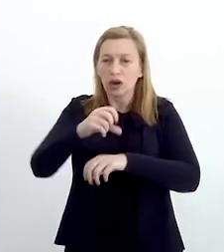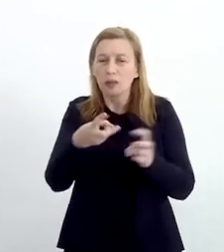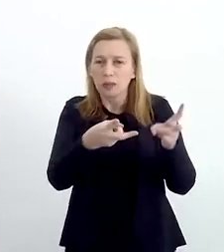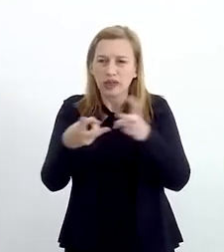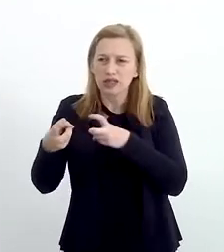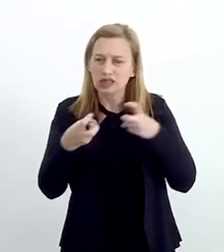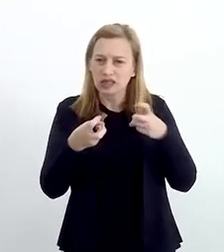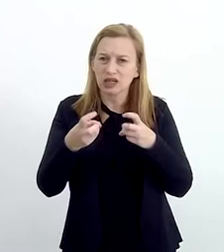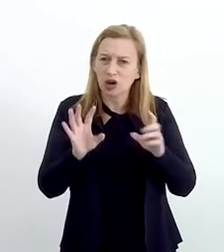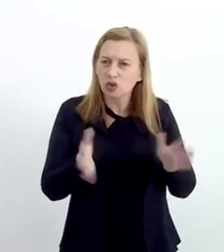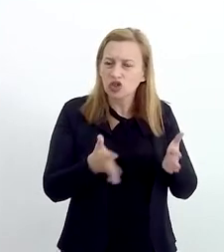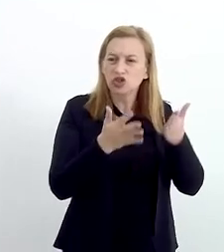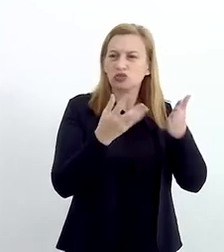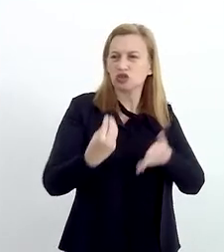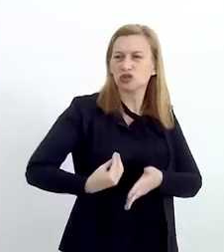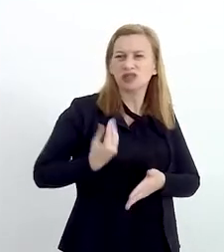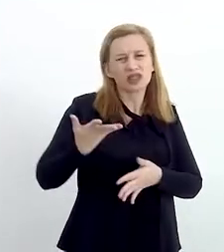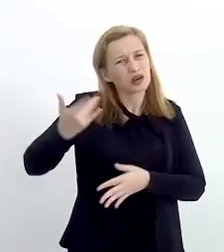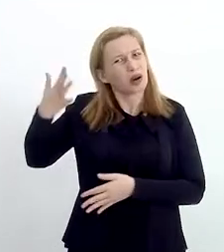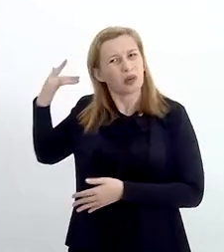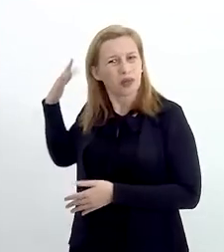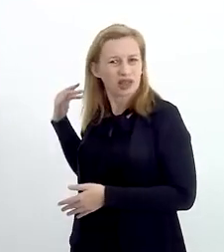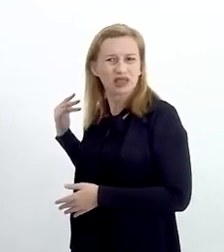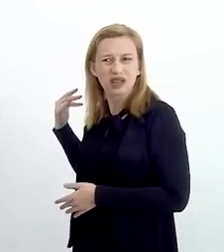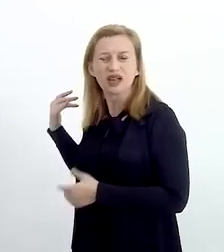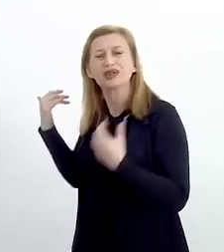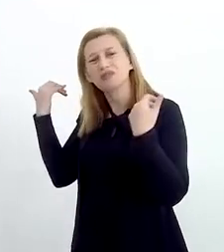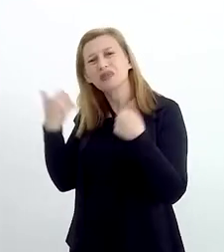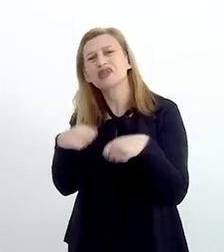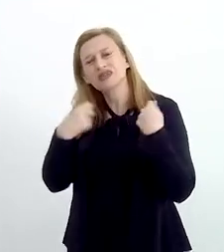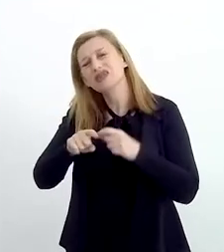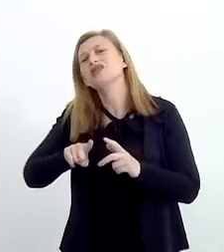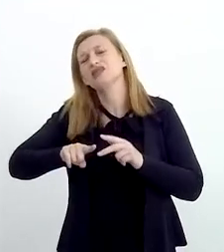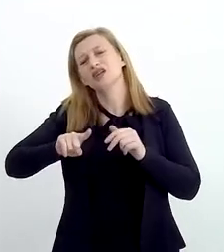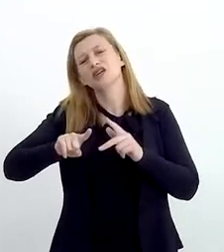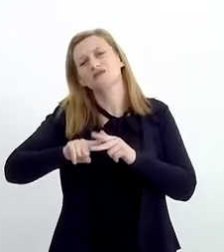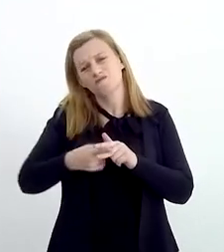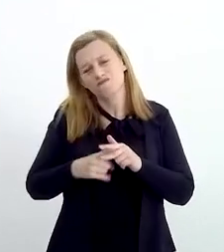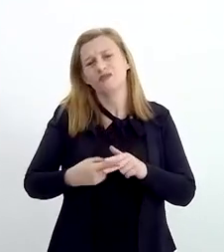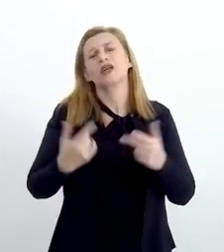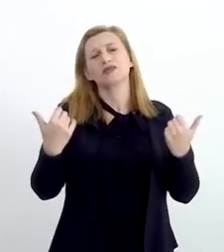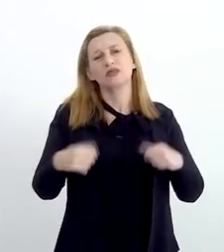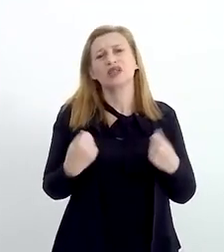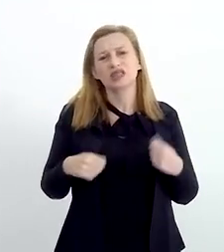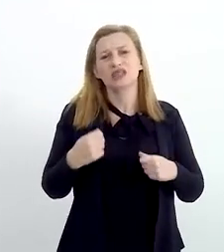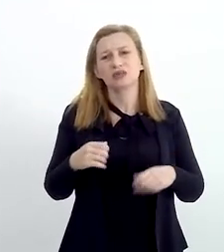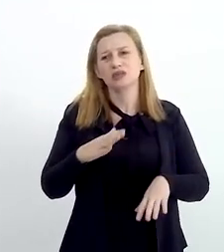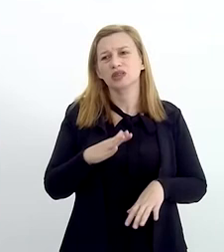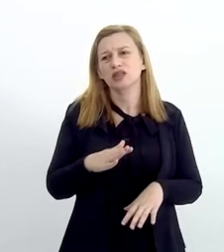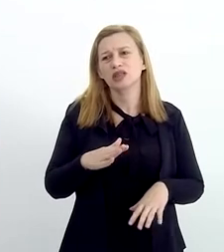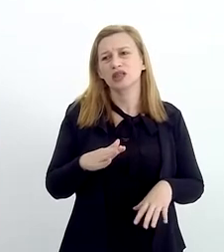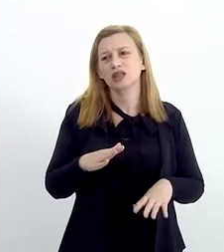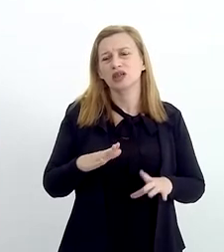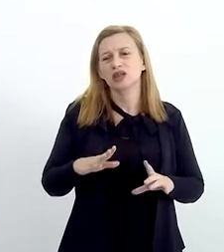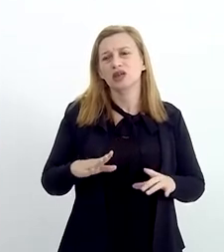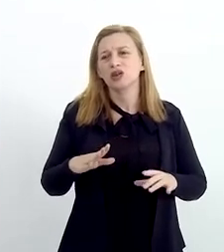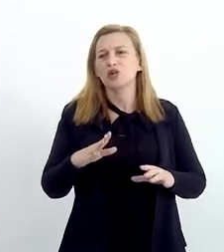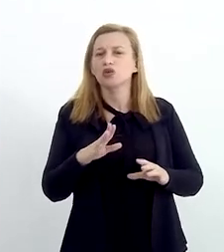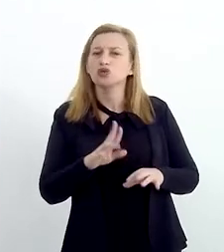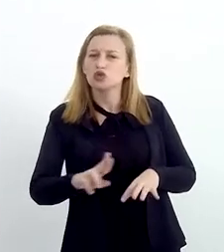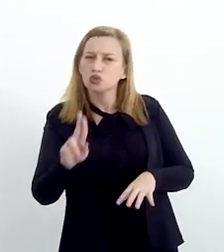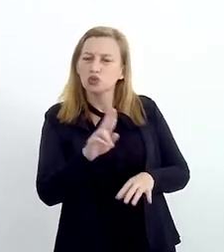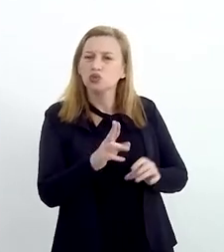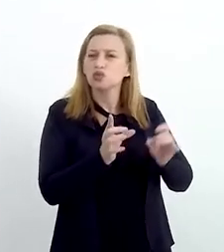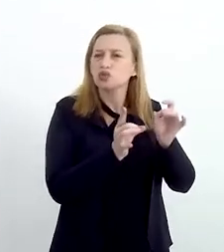a perceber que os estilos de vida anteriores, eles precisam ser ajustados. Nós precisamos ter maneiras de